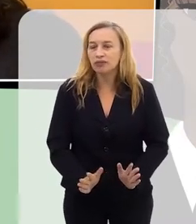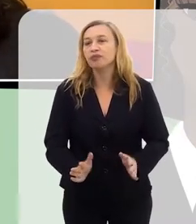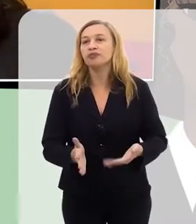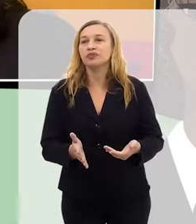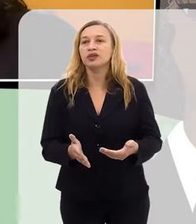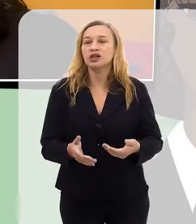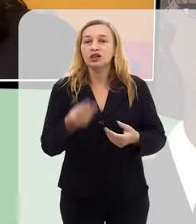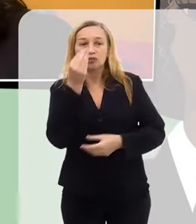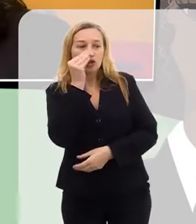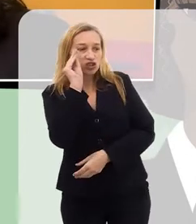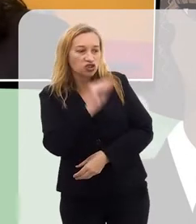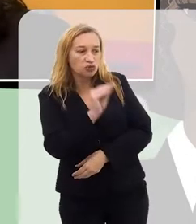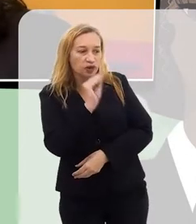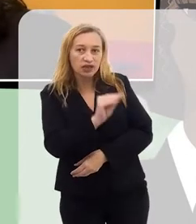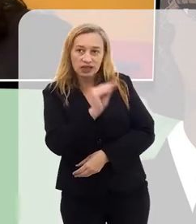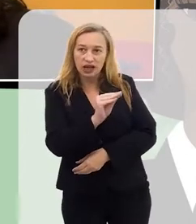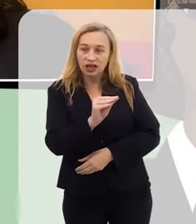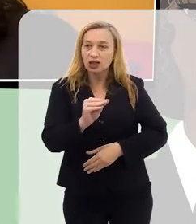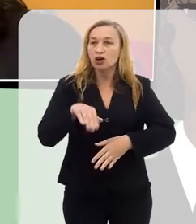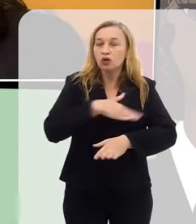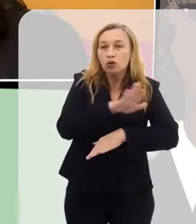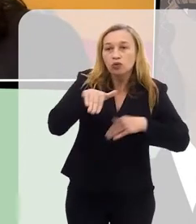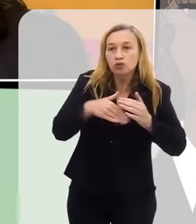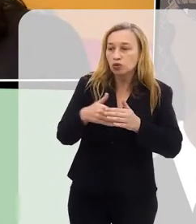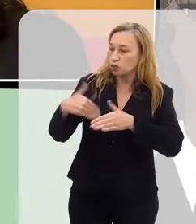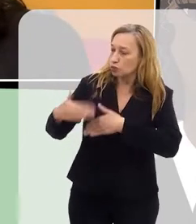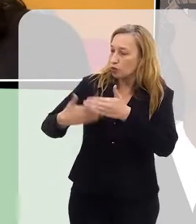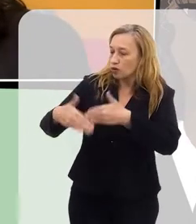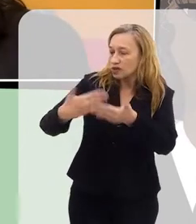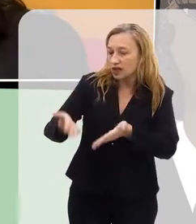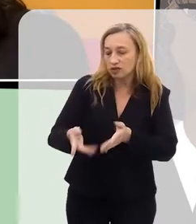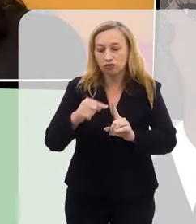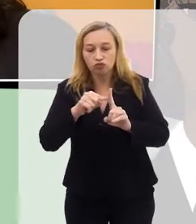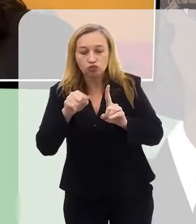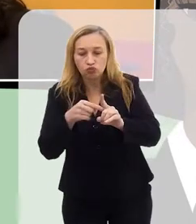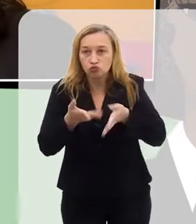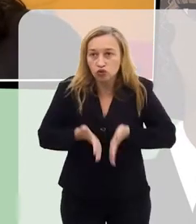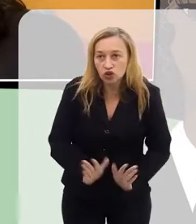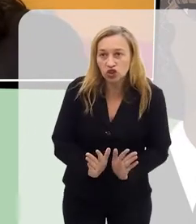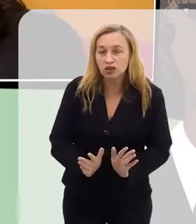desrespeitadas durante todo esse processo, gestação, parto e pós-parto.